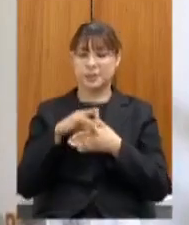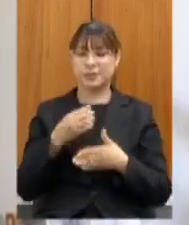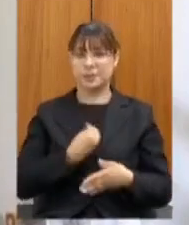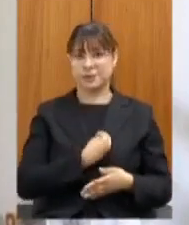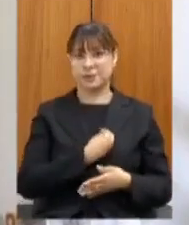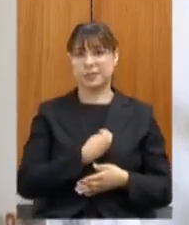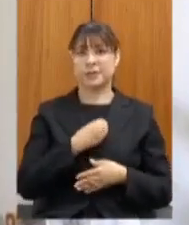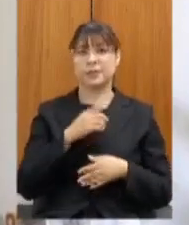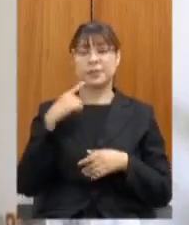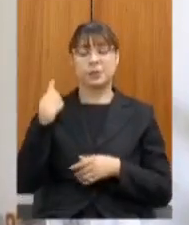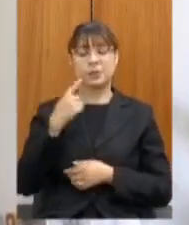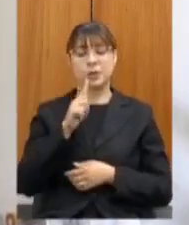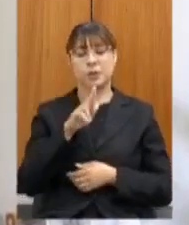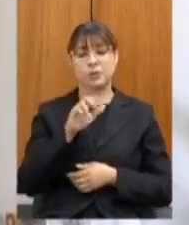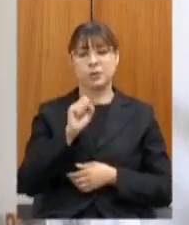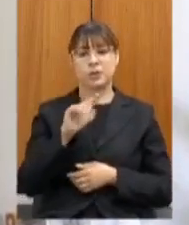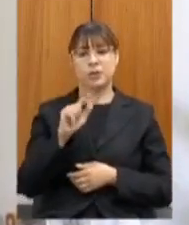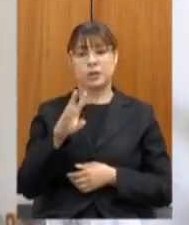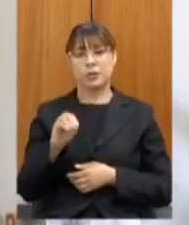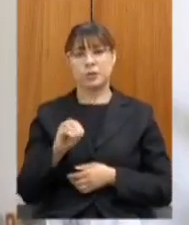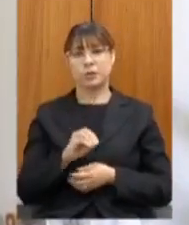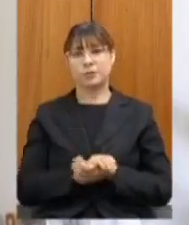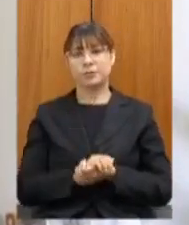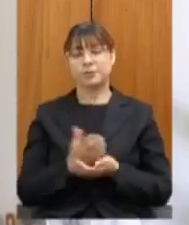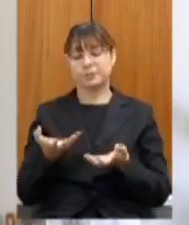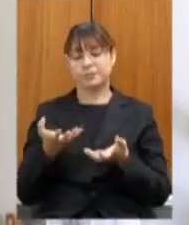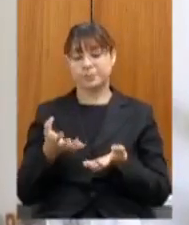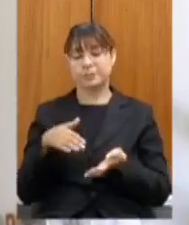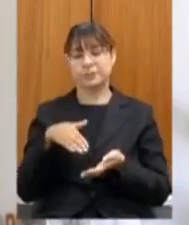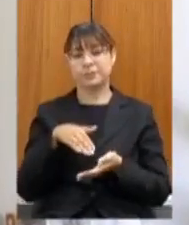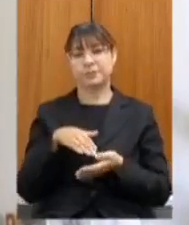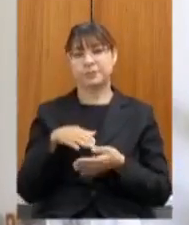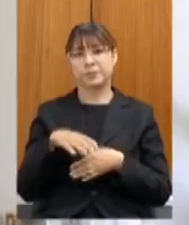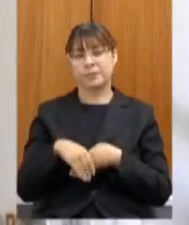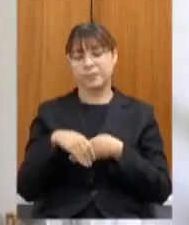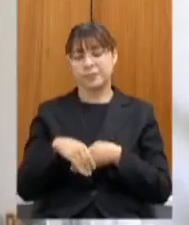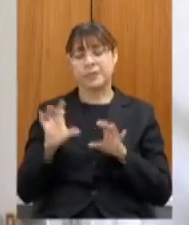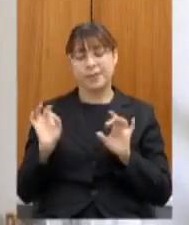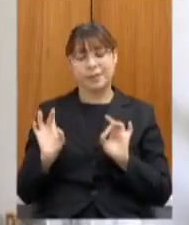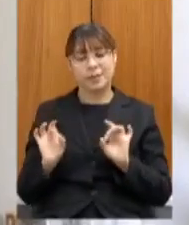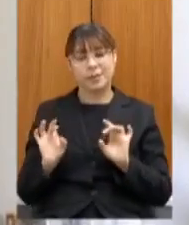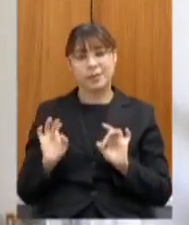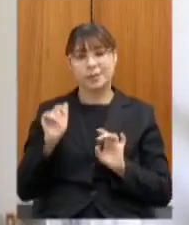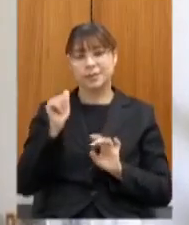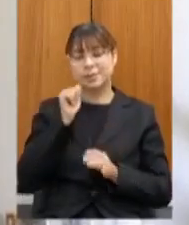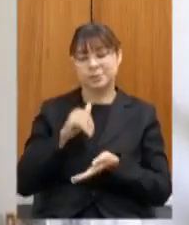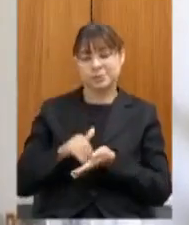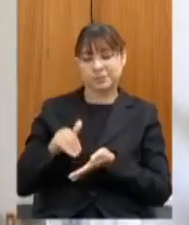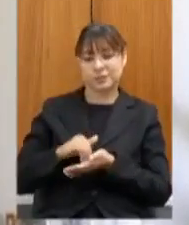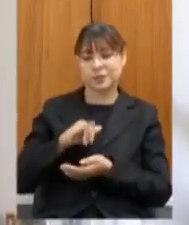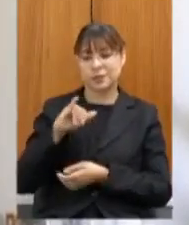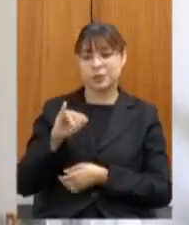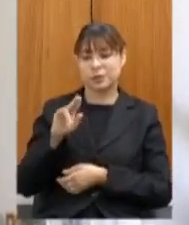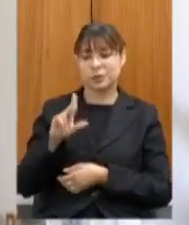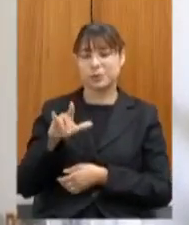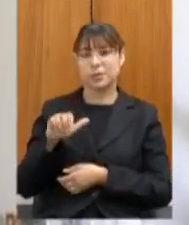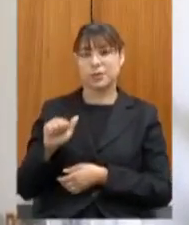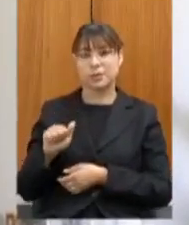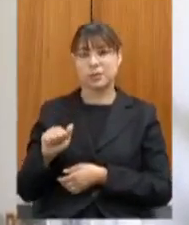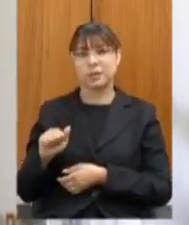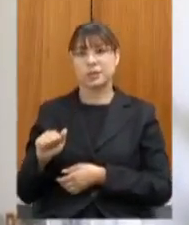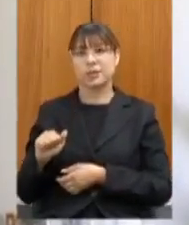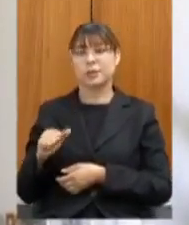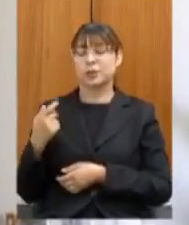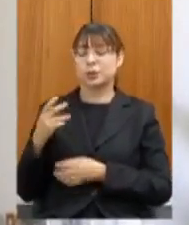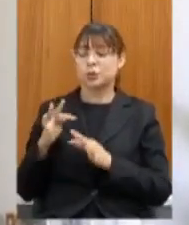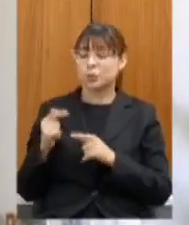Sábala Ladares eu quero cumprimentar também de uma forma muito especial a nossa secretária Júlia toda a